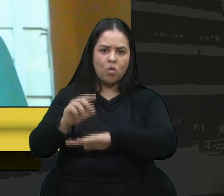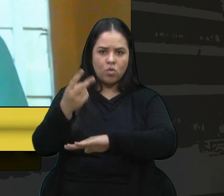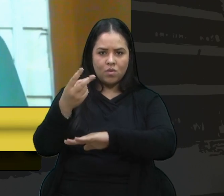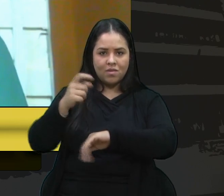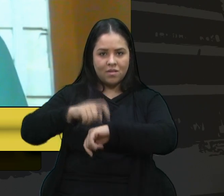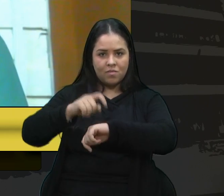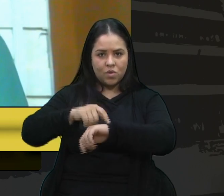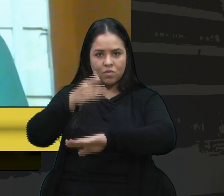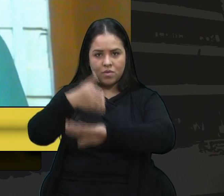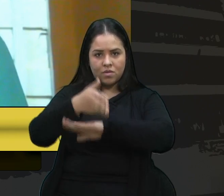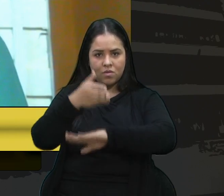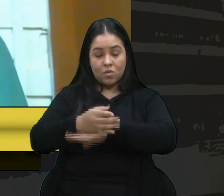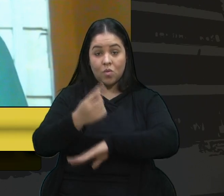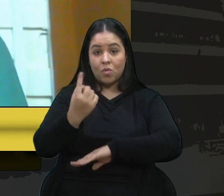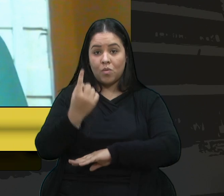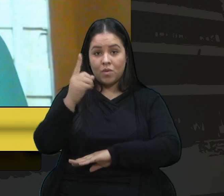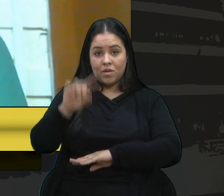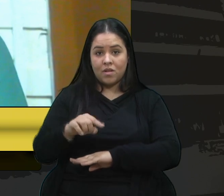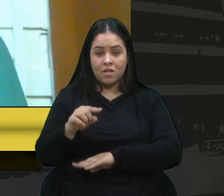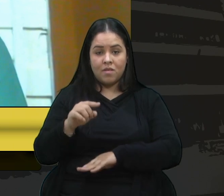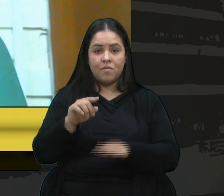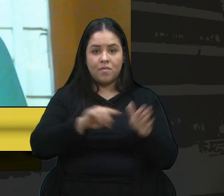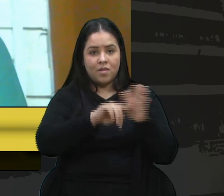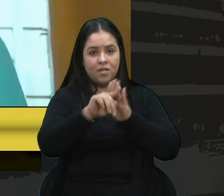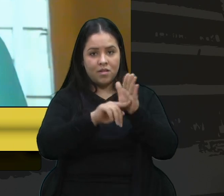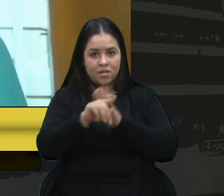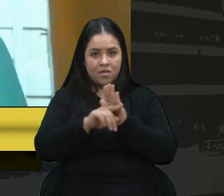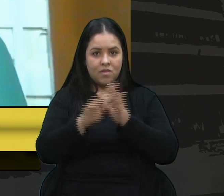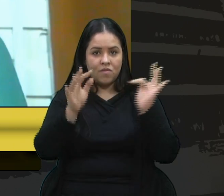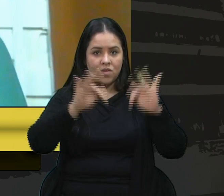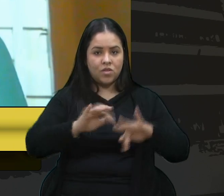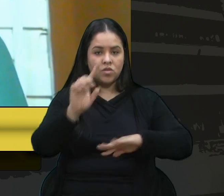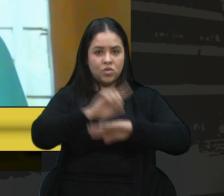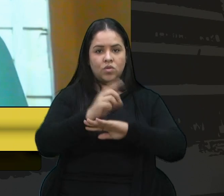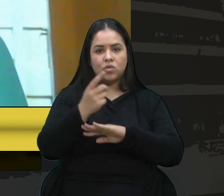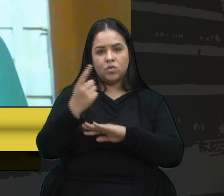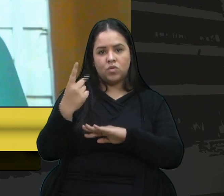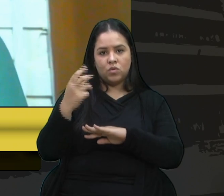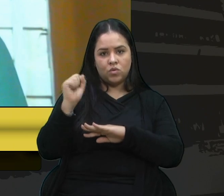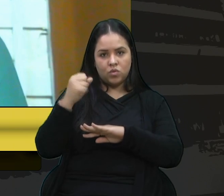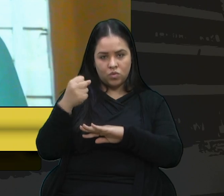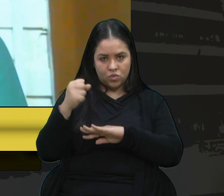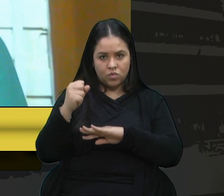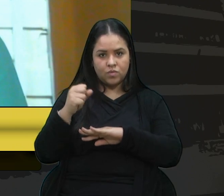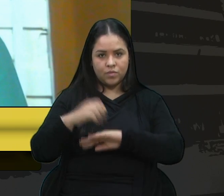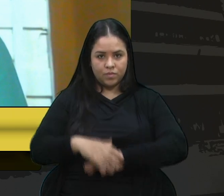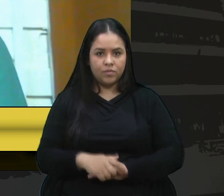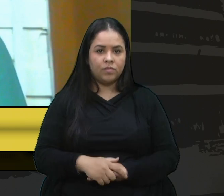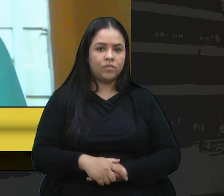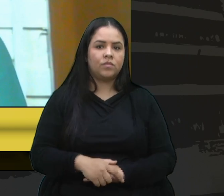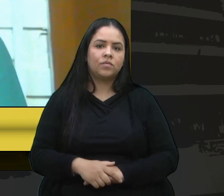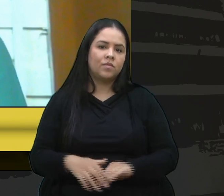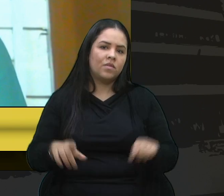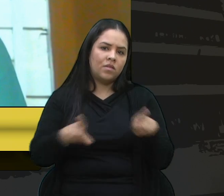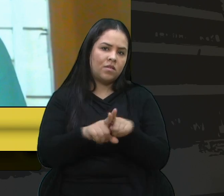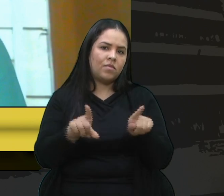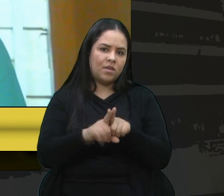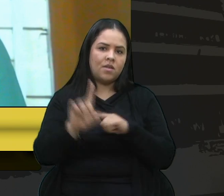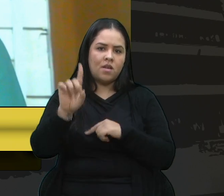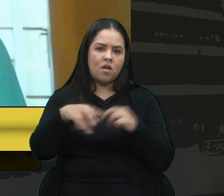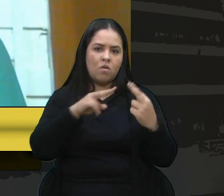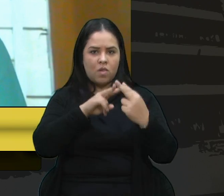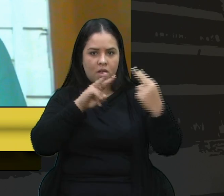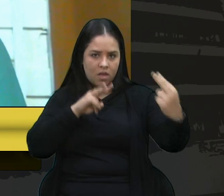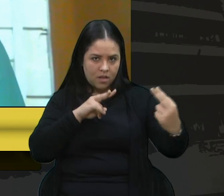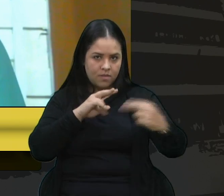participação, um que é a consulta popular que vai terminar no dia 18, que também é via online e